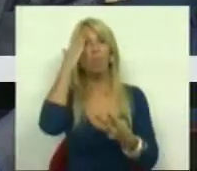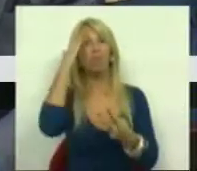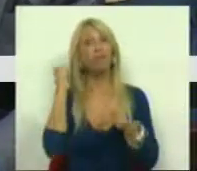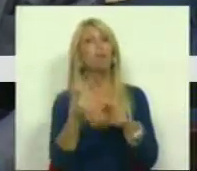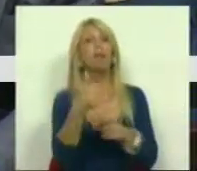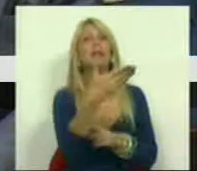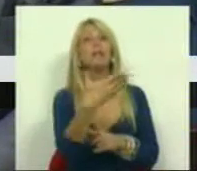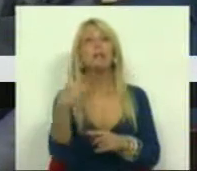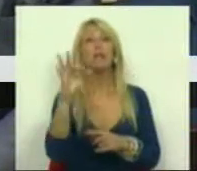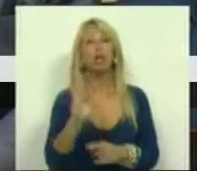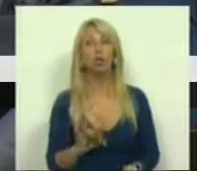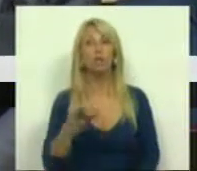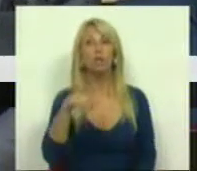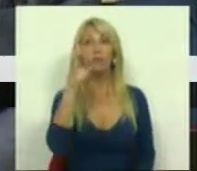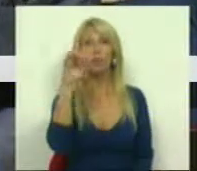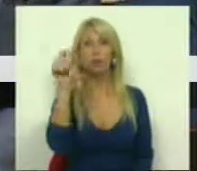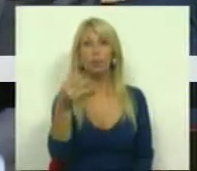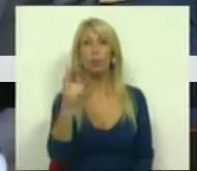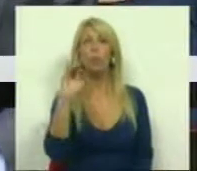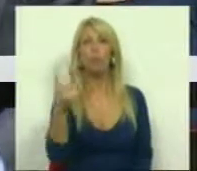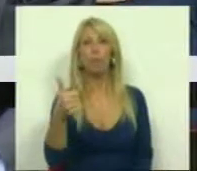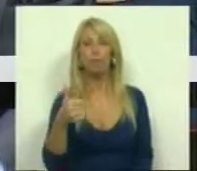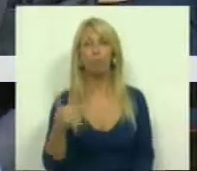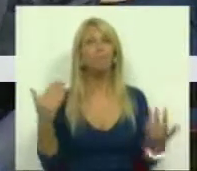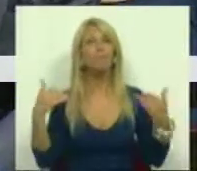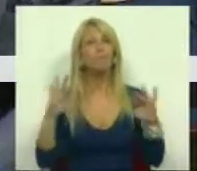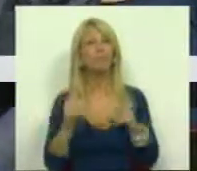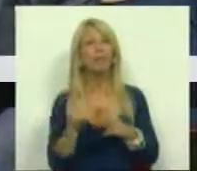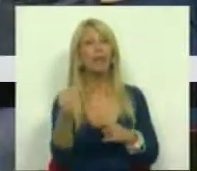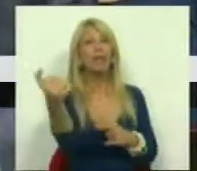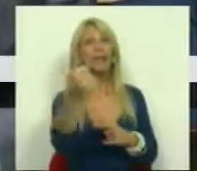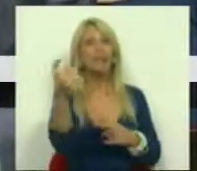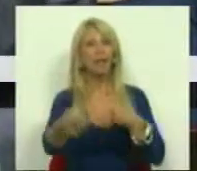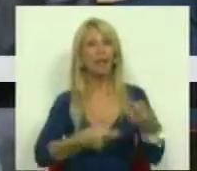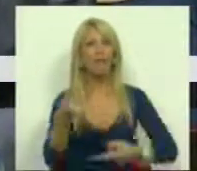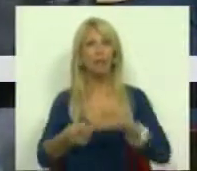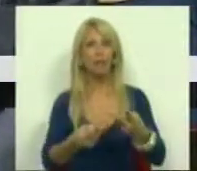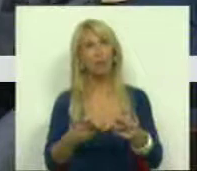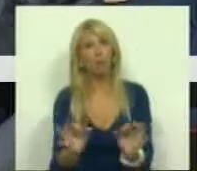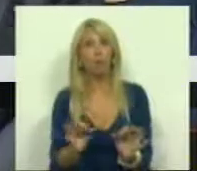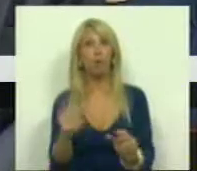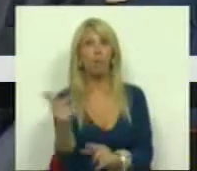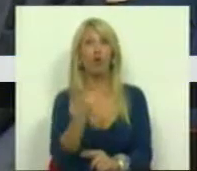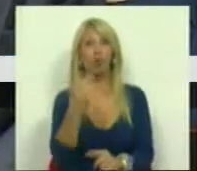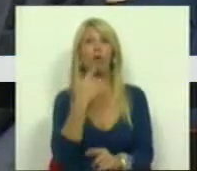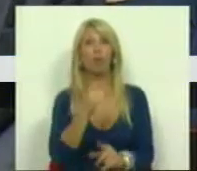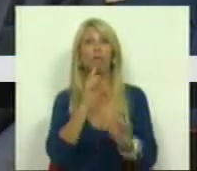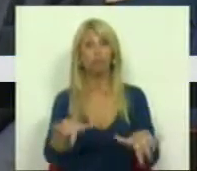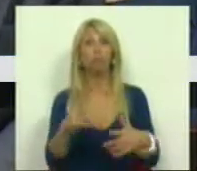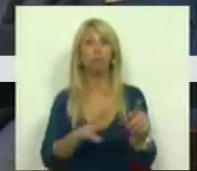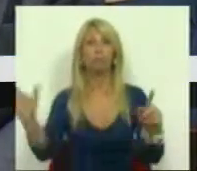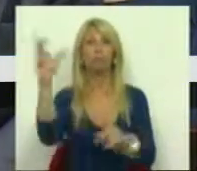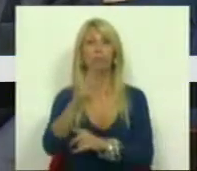,6% do PIB. Mas na 5ª avaliação a própria Troika admitiu que ela possa chegar